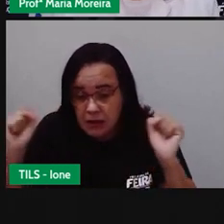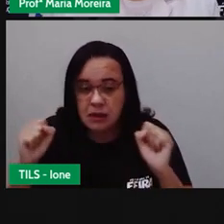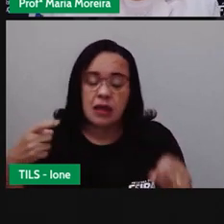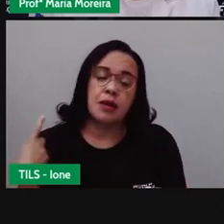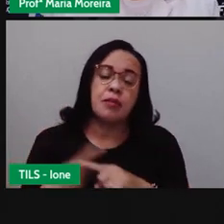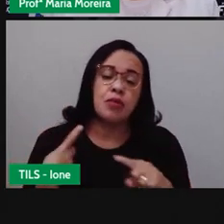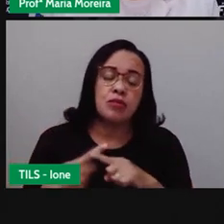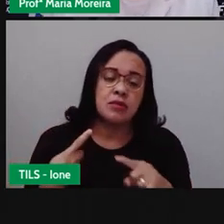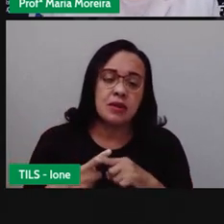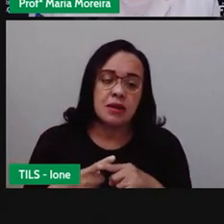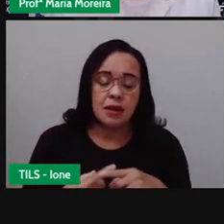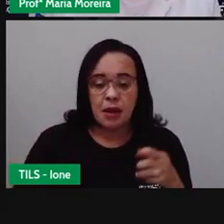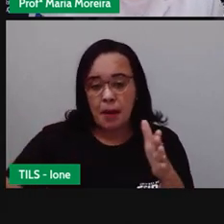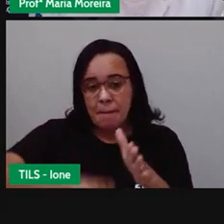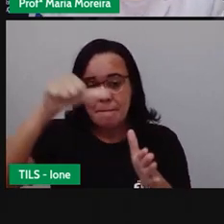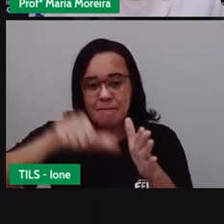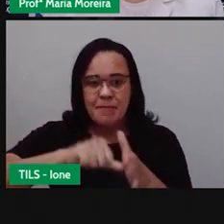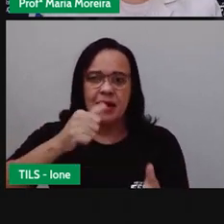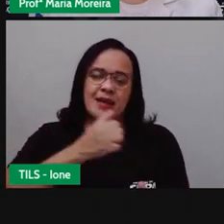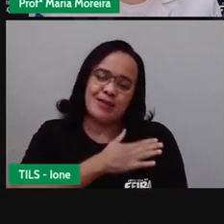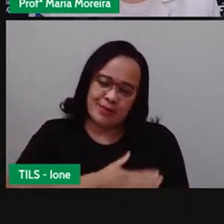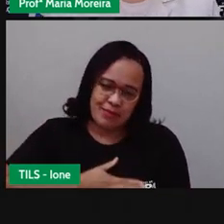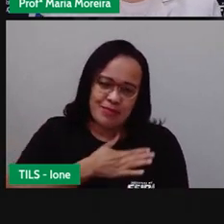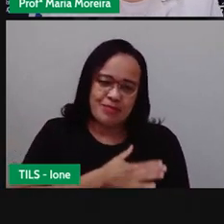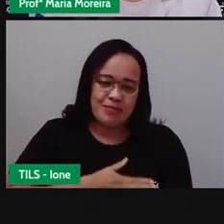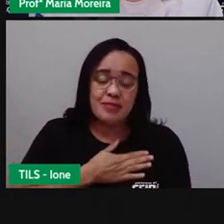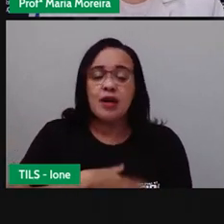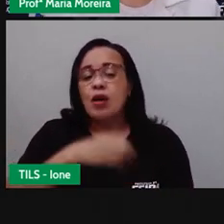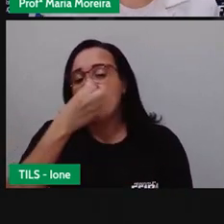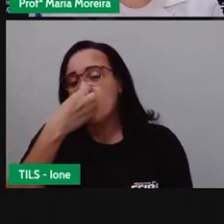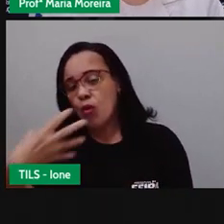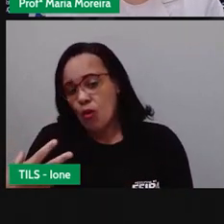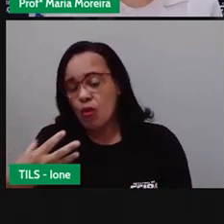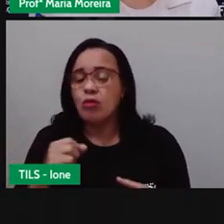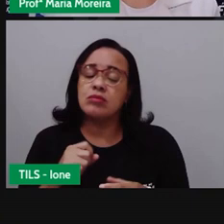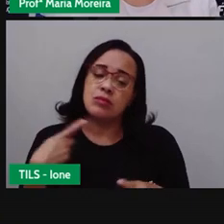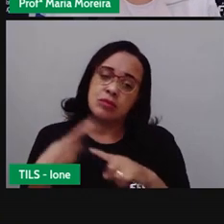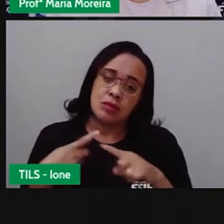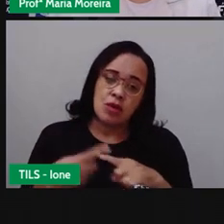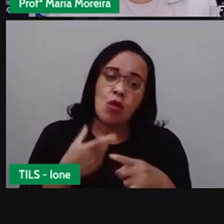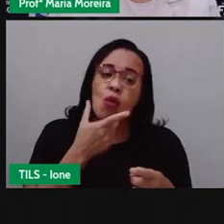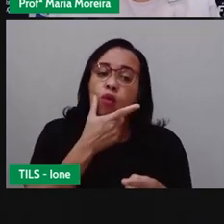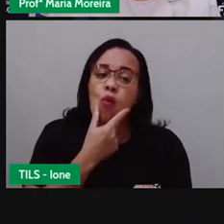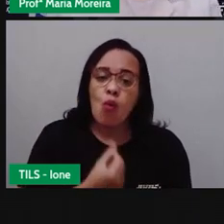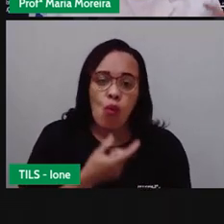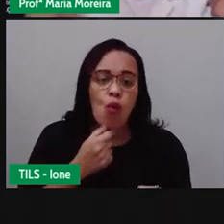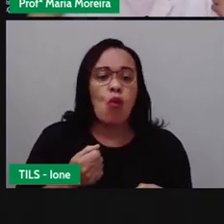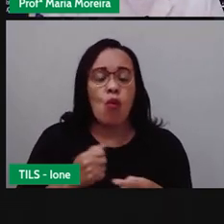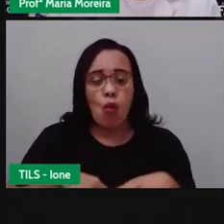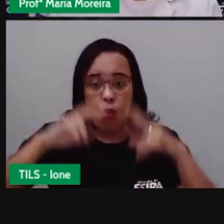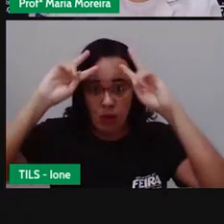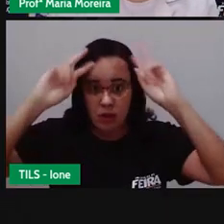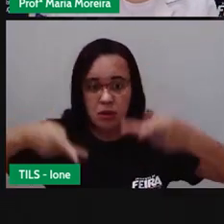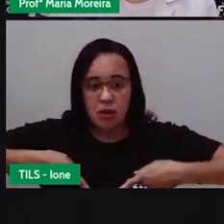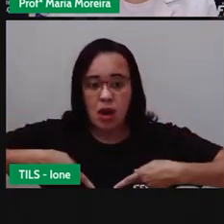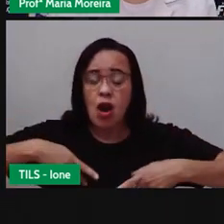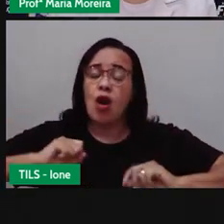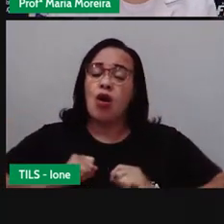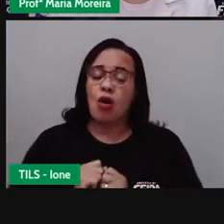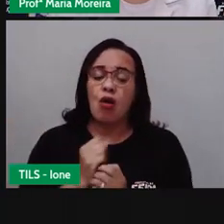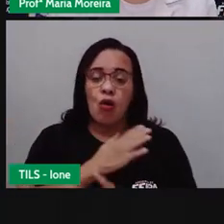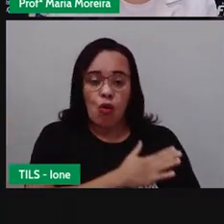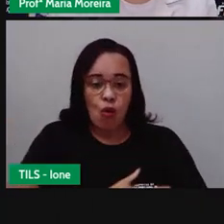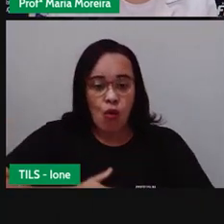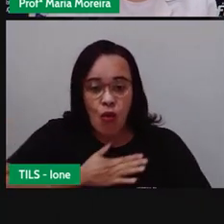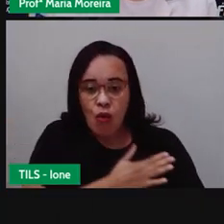prazeroso porque o homem, né? O ser humano, ele gosta de sair de casa, como a gente viu. Ele gosta de vivenciar